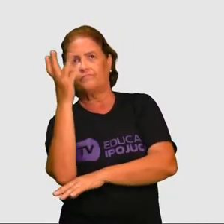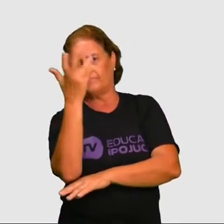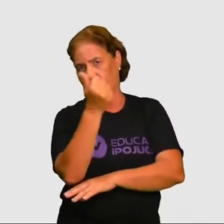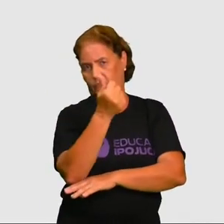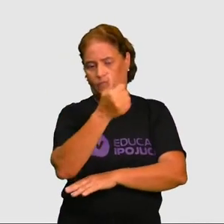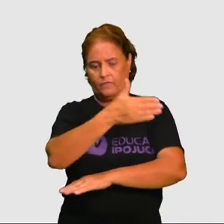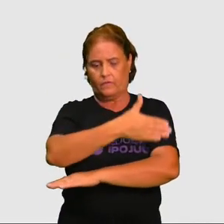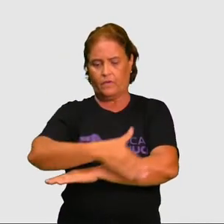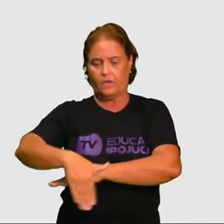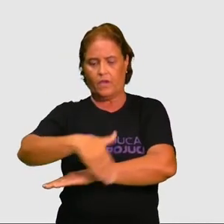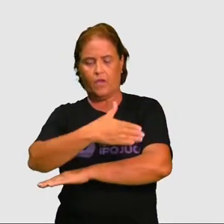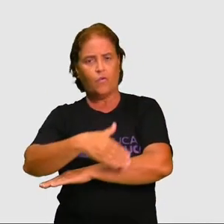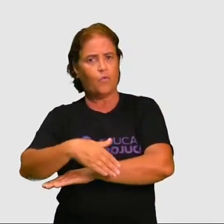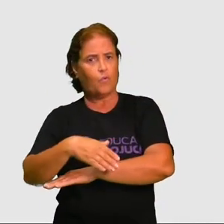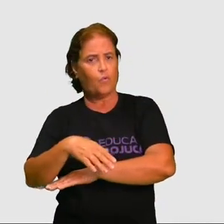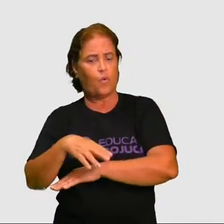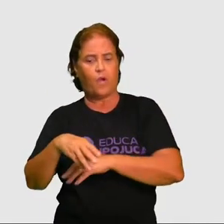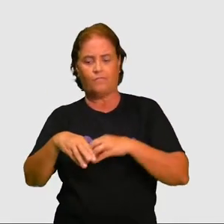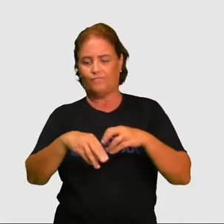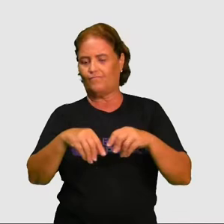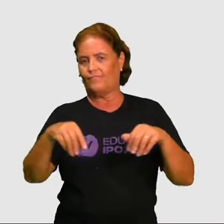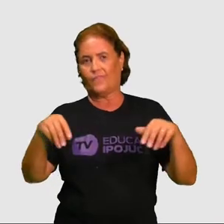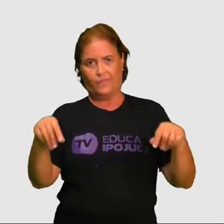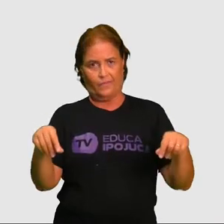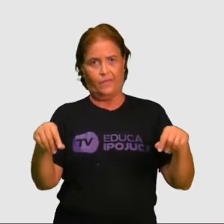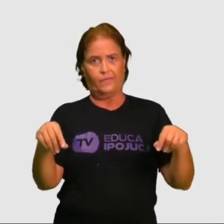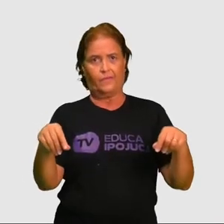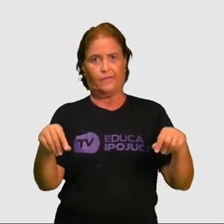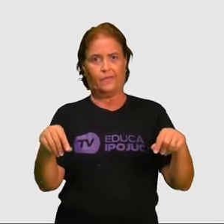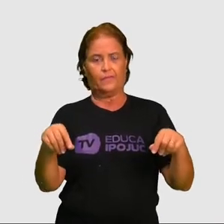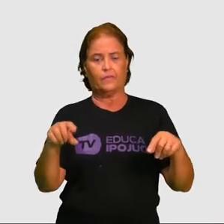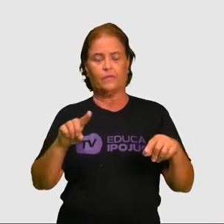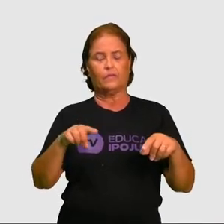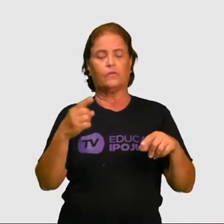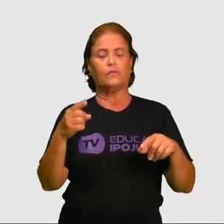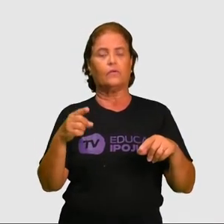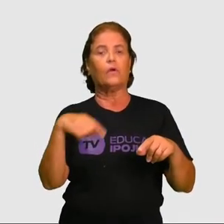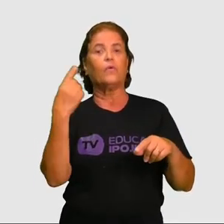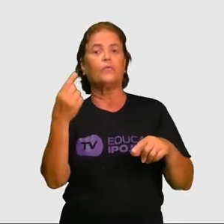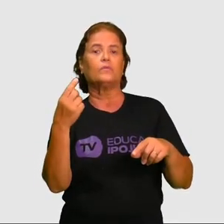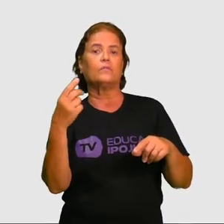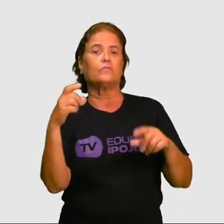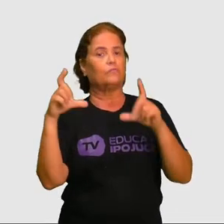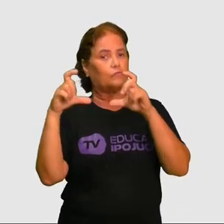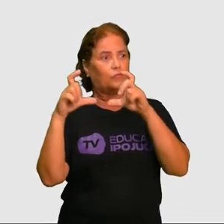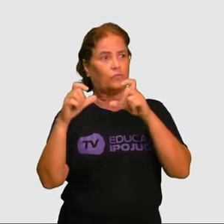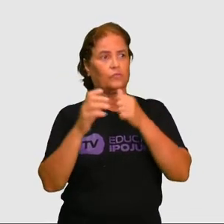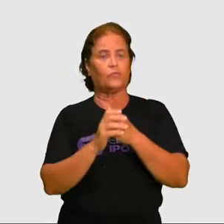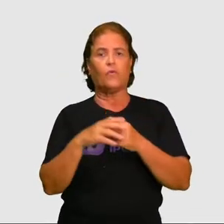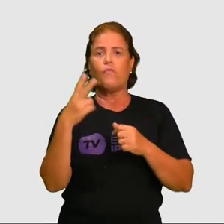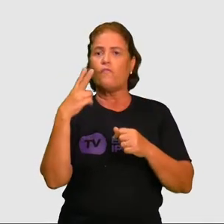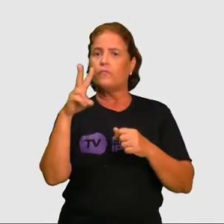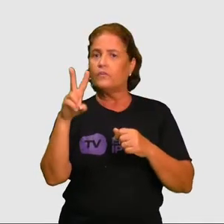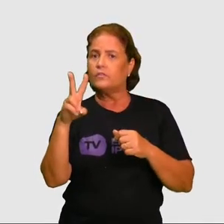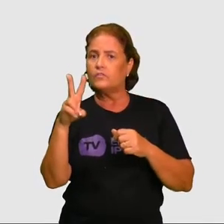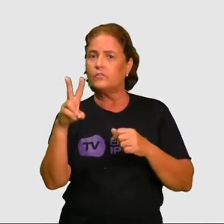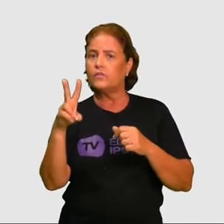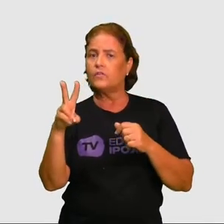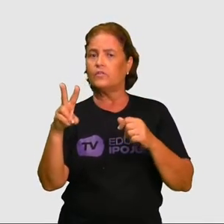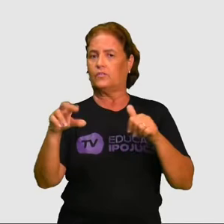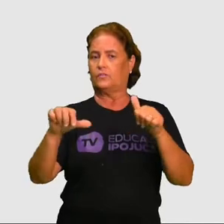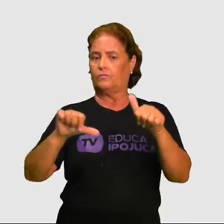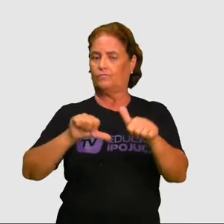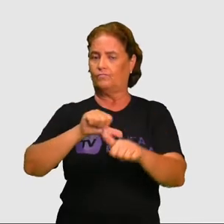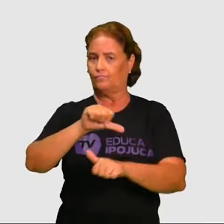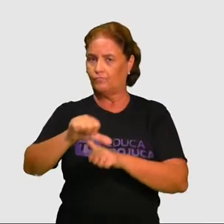calçadas ainda, né? A rua sem ser calçada. E aí, vamos para a imagem seguinte. Veja como essa paisagem foi